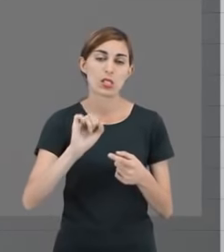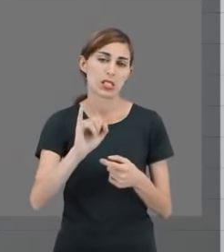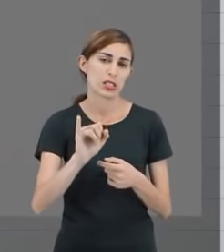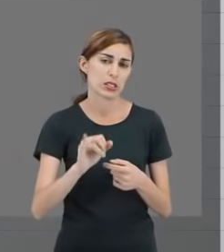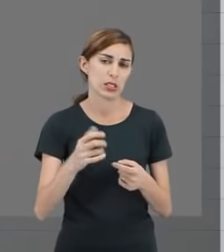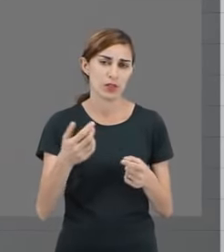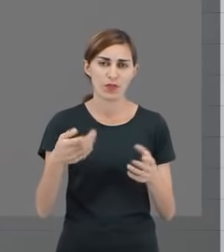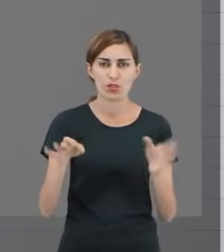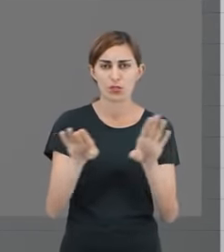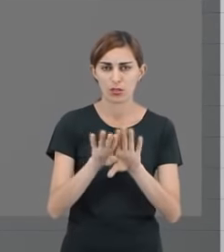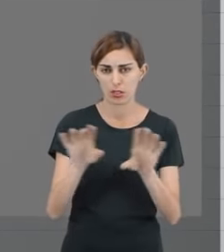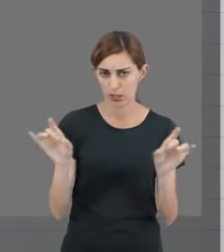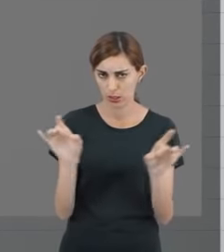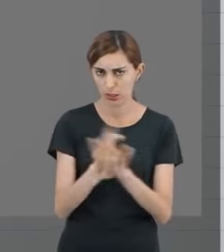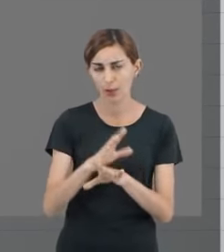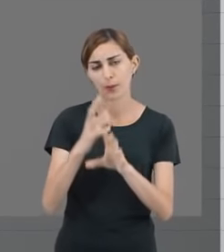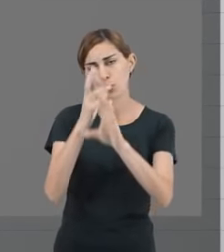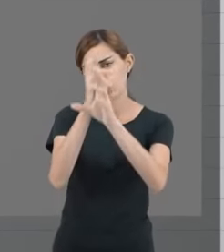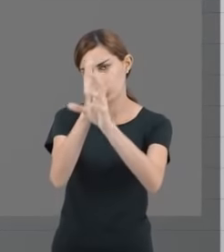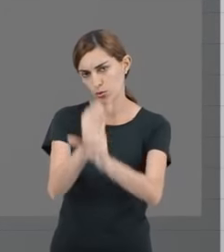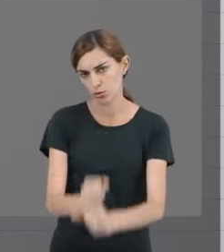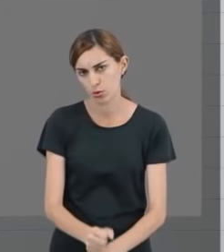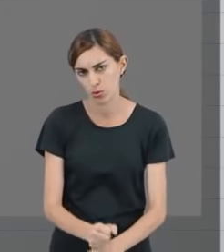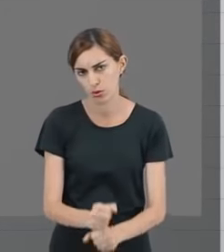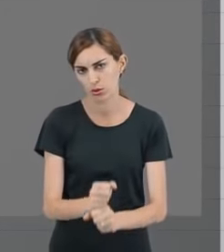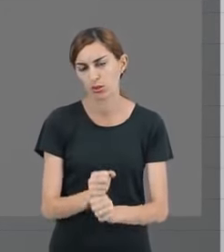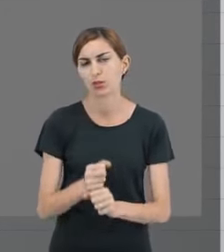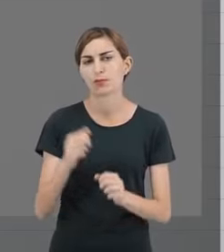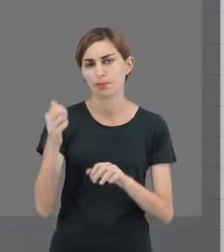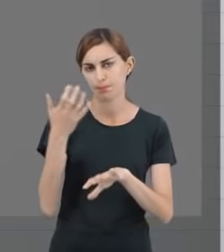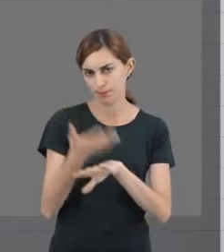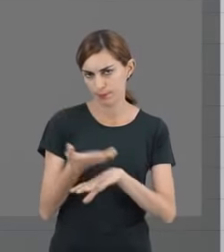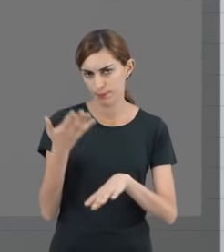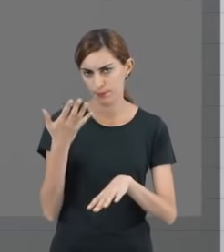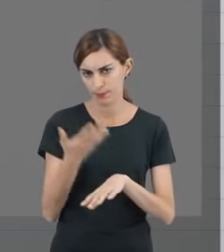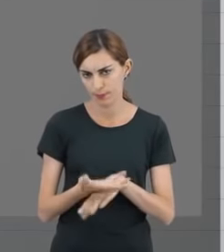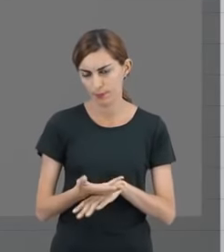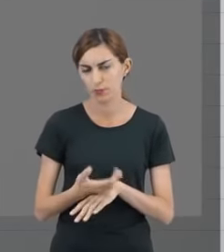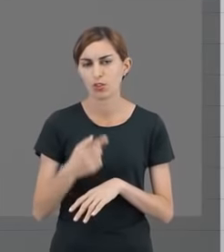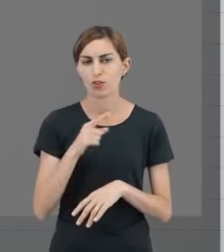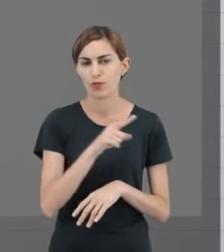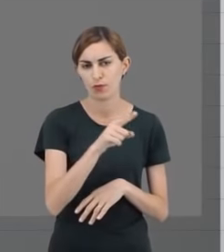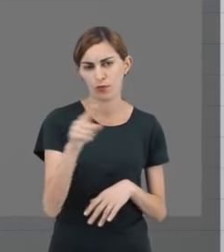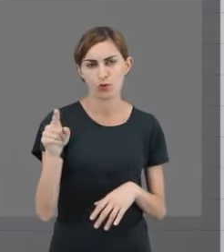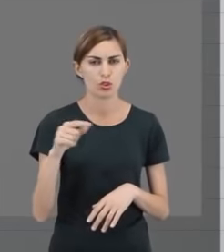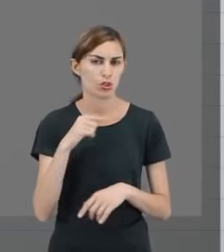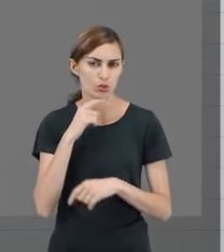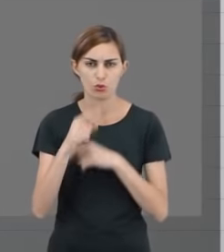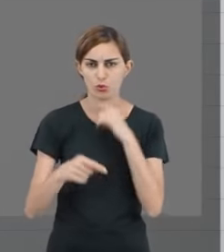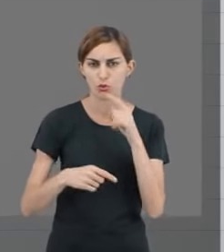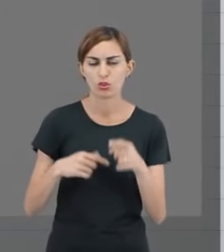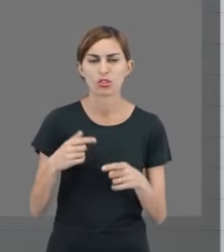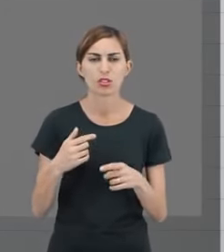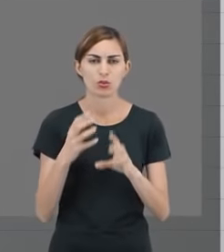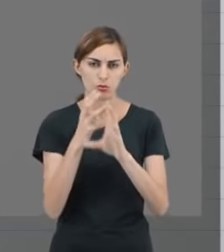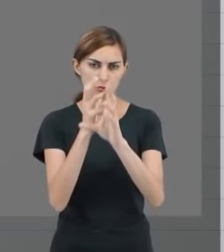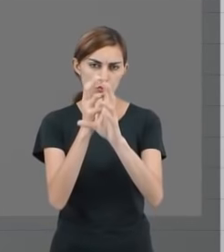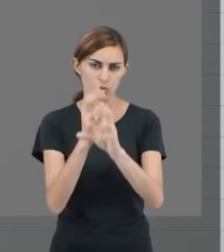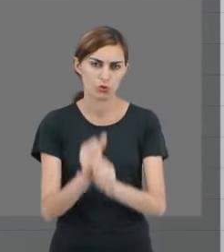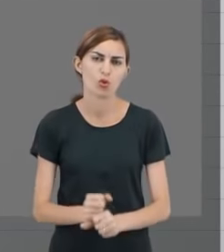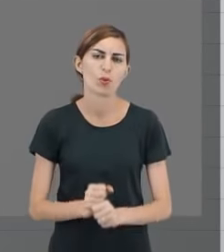quando você fechar a nota da disciplina, você não tiver atingido em